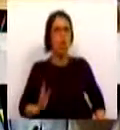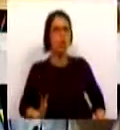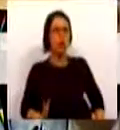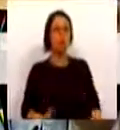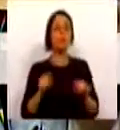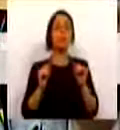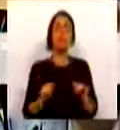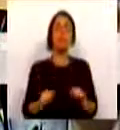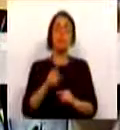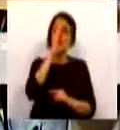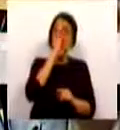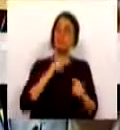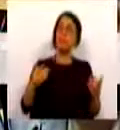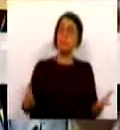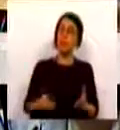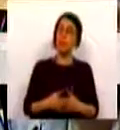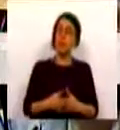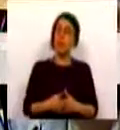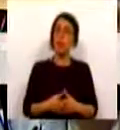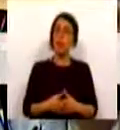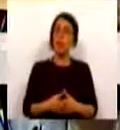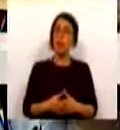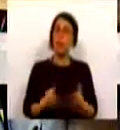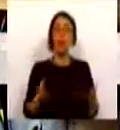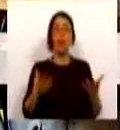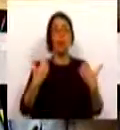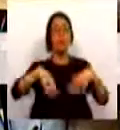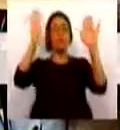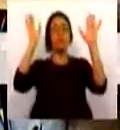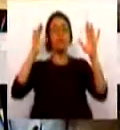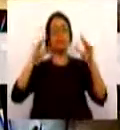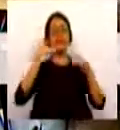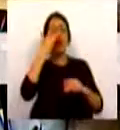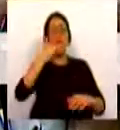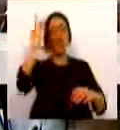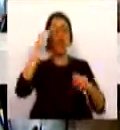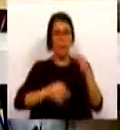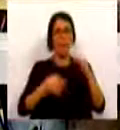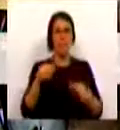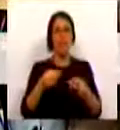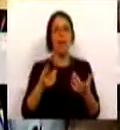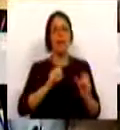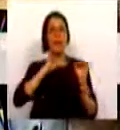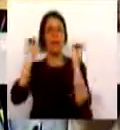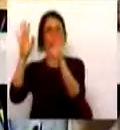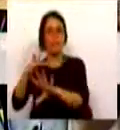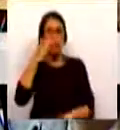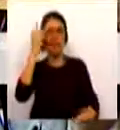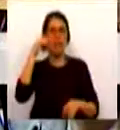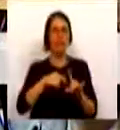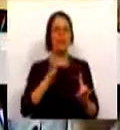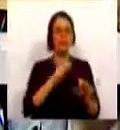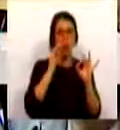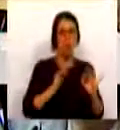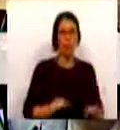Este Governo enviou para a África as máquinas de raspo que estivessem cá já